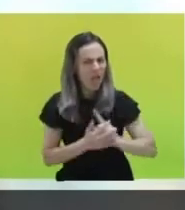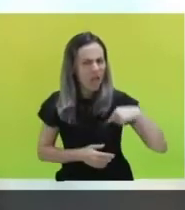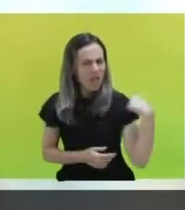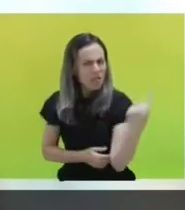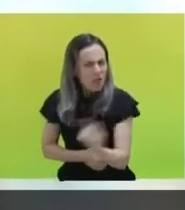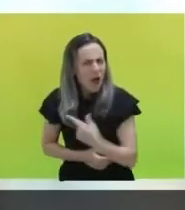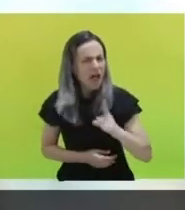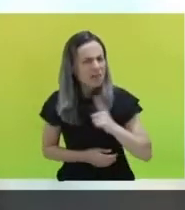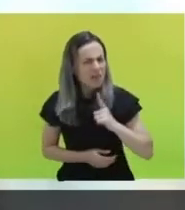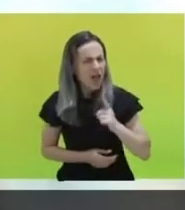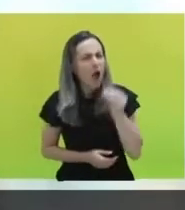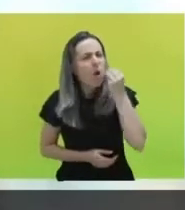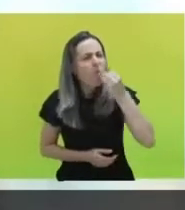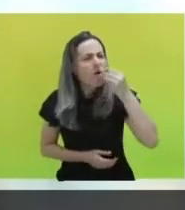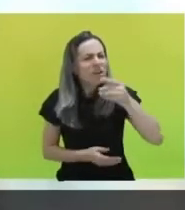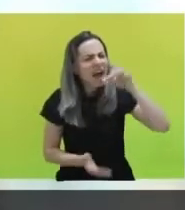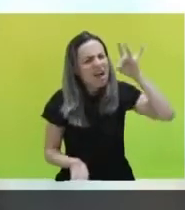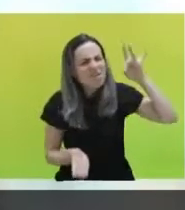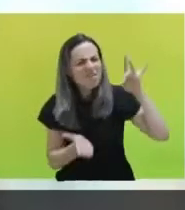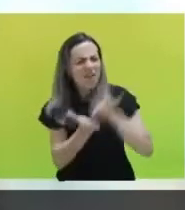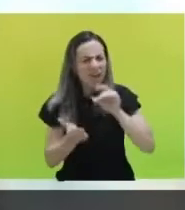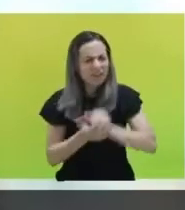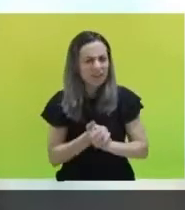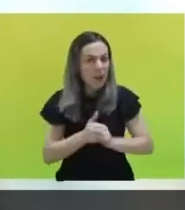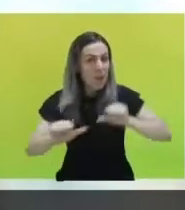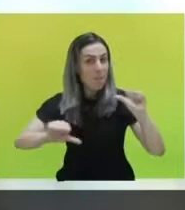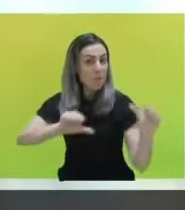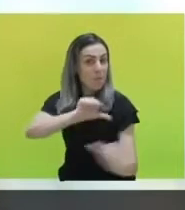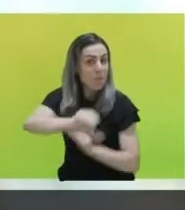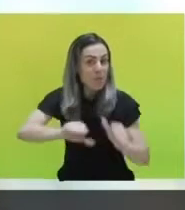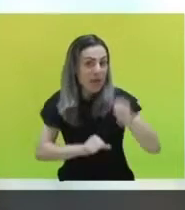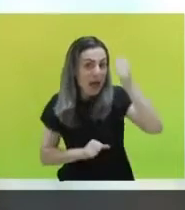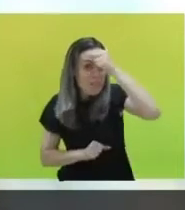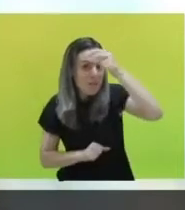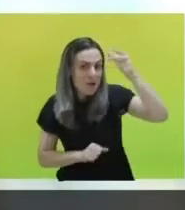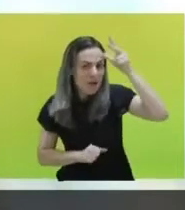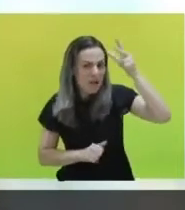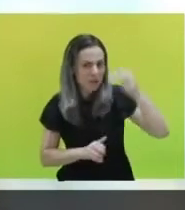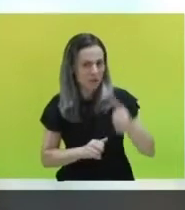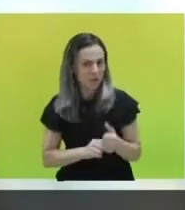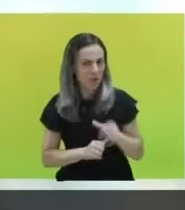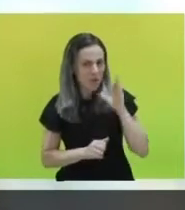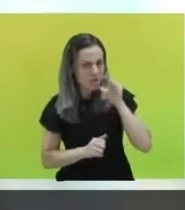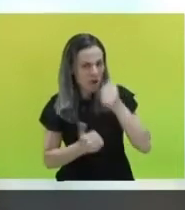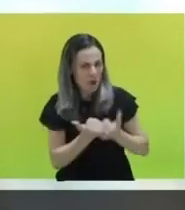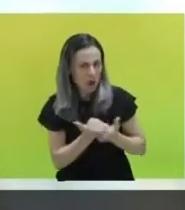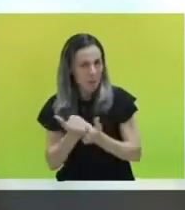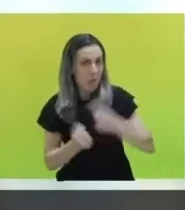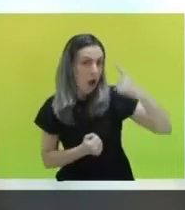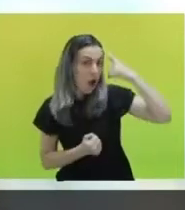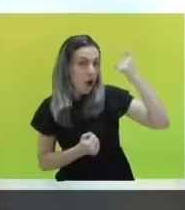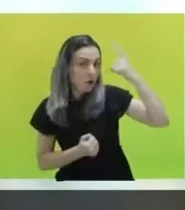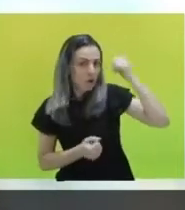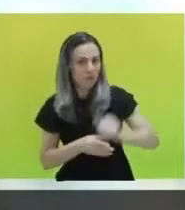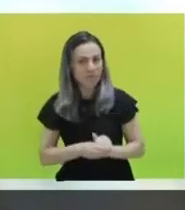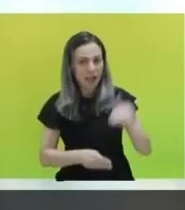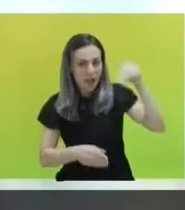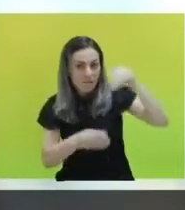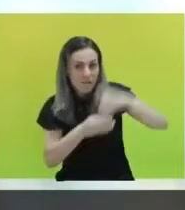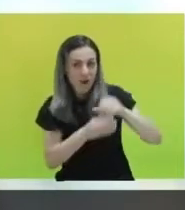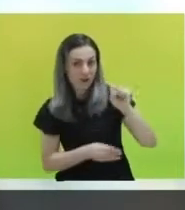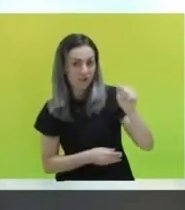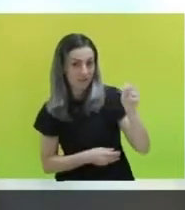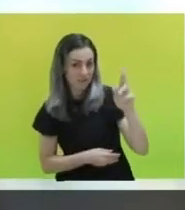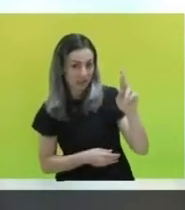temos a oportunidade real de tirar daí da prefeitura os filhotes de João Dória.